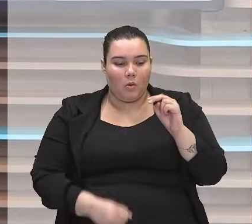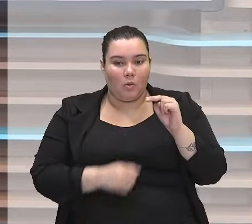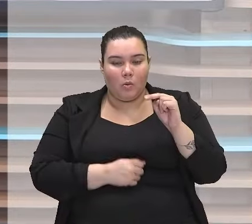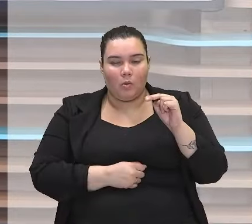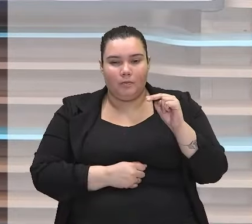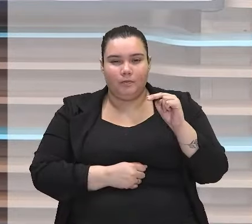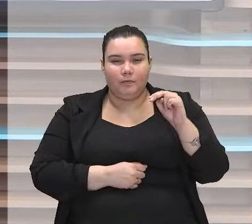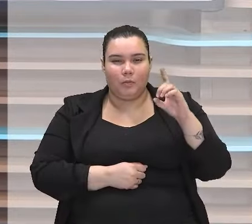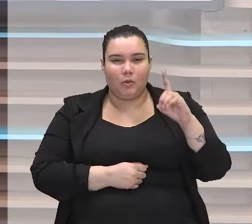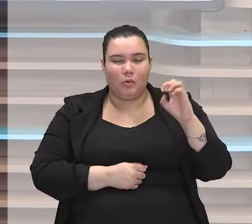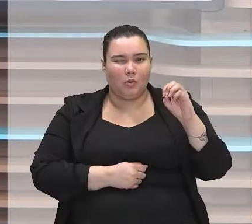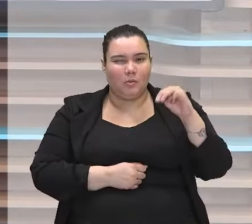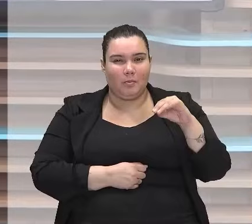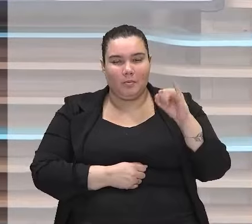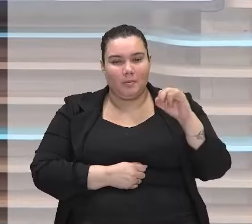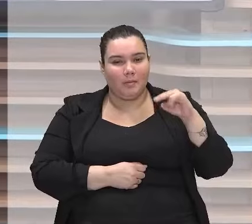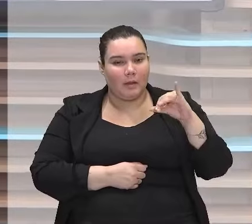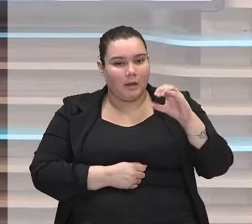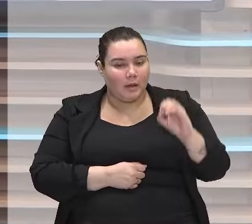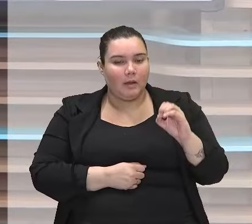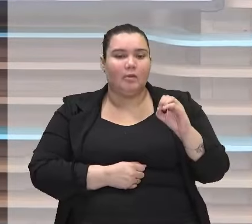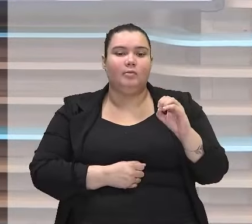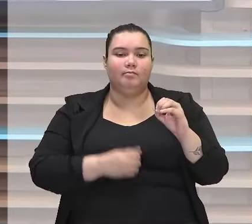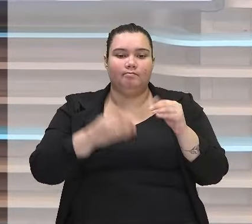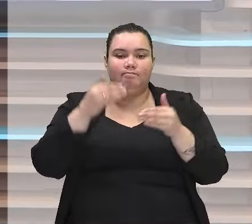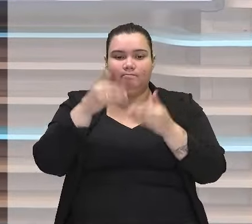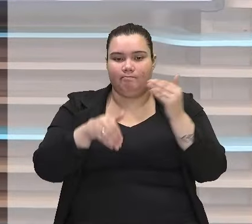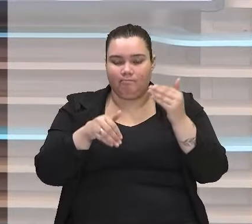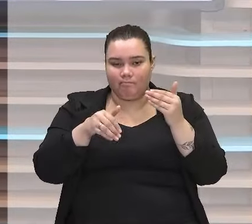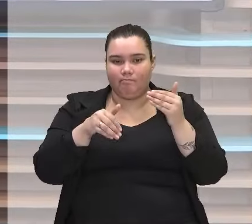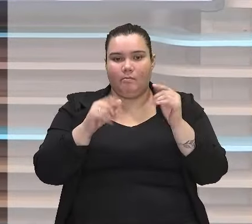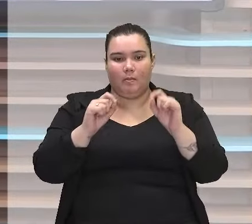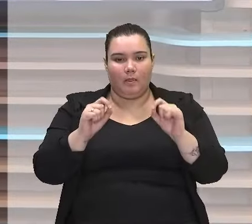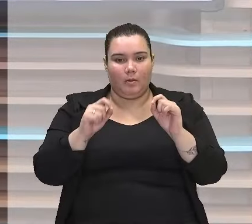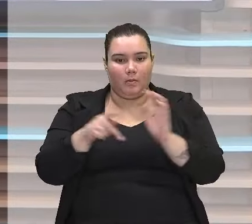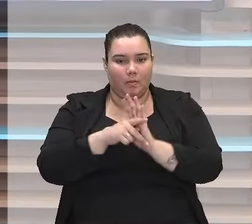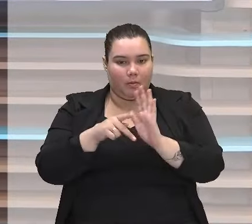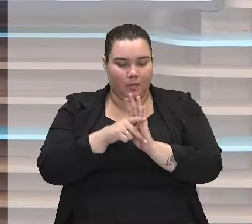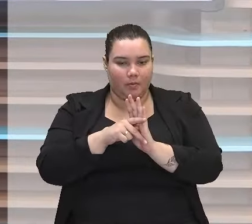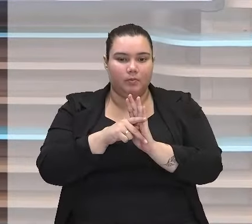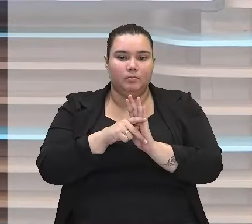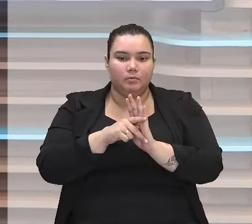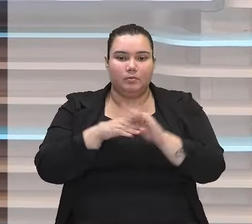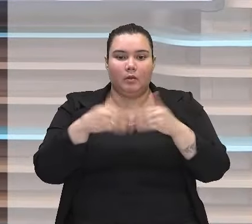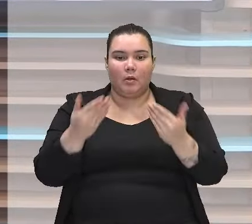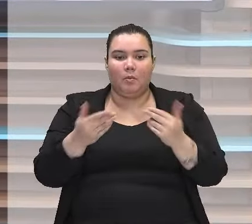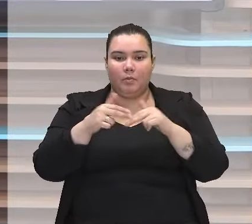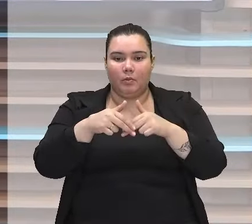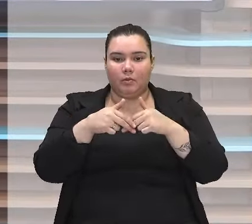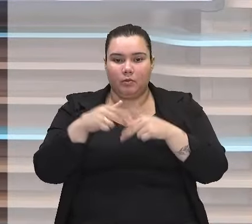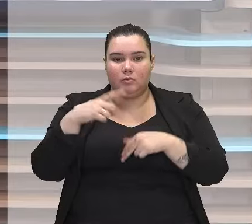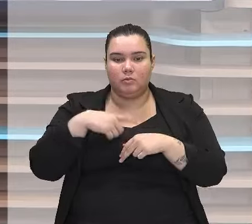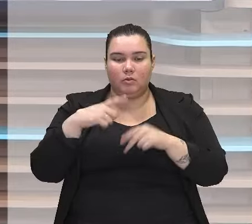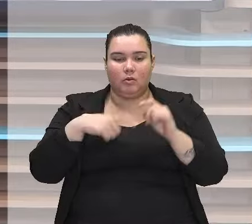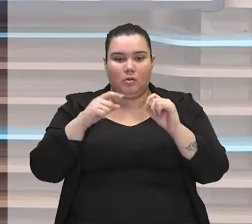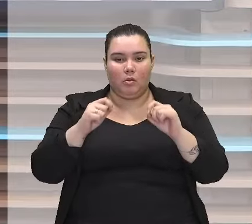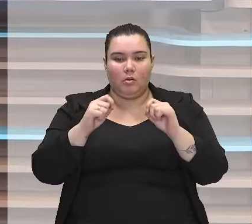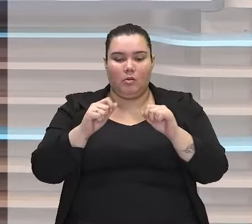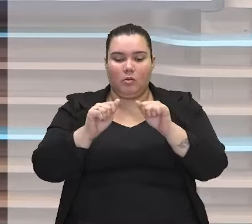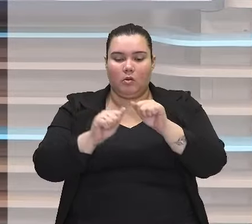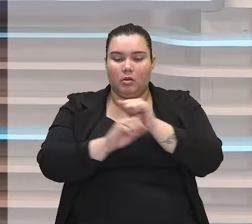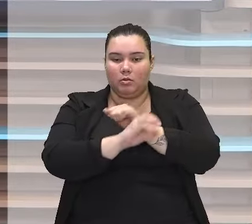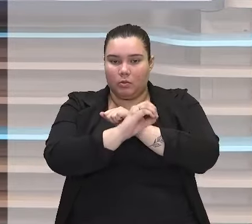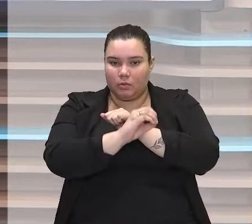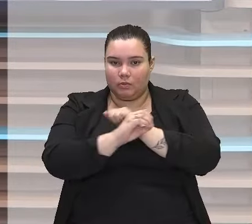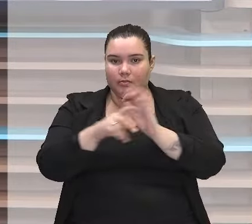Mas, pela ausência dela, ainda se concorda com a ideia de condomínio. Então, por isso que eu tenho o artigo o aqui,